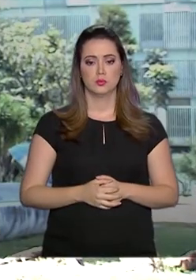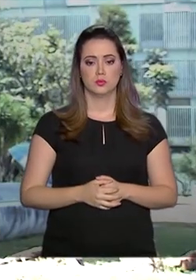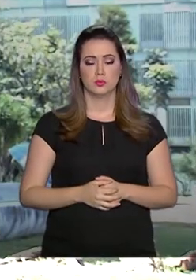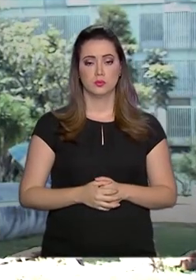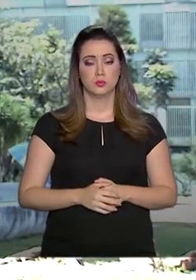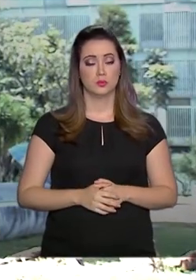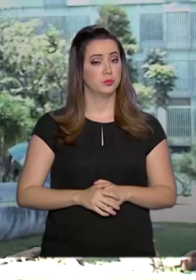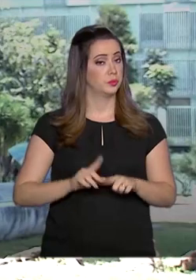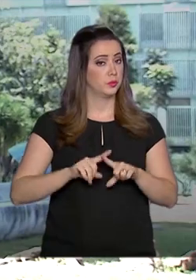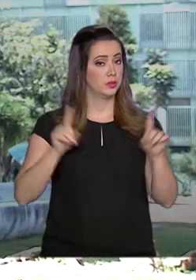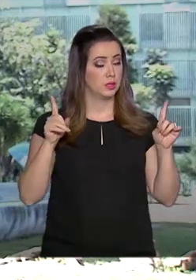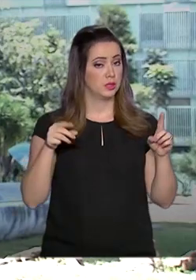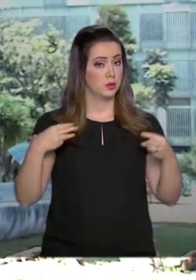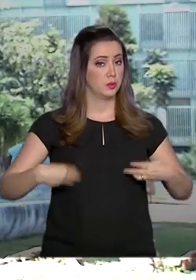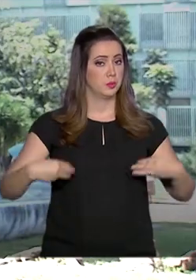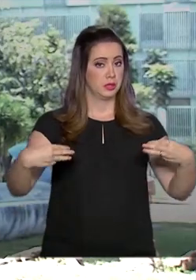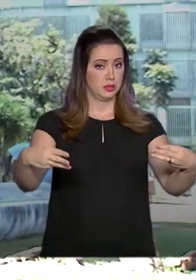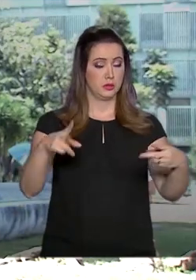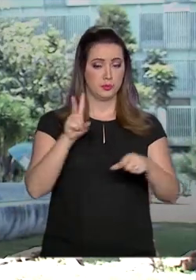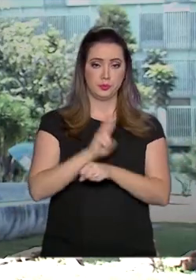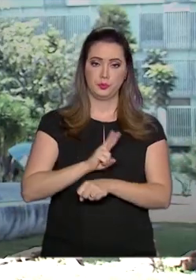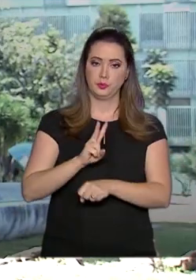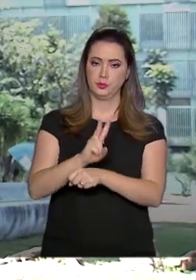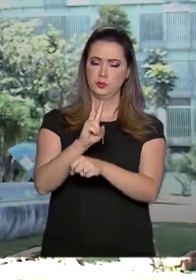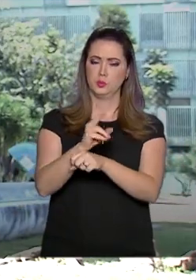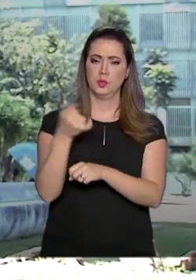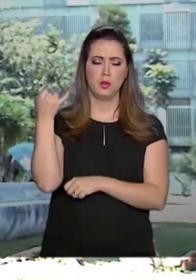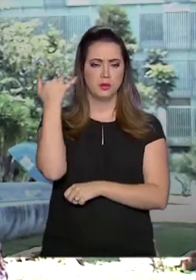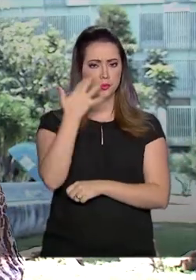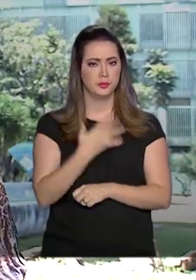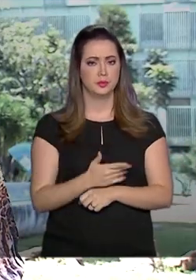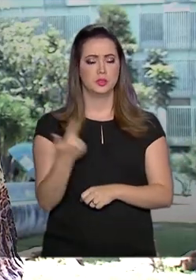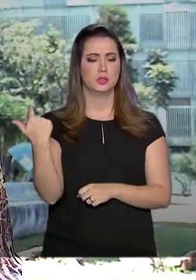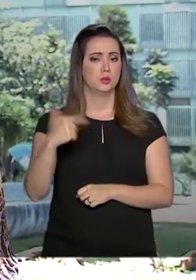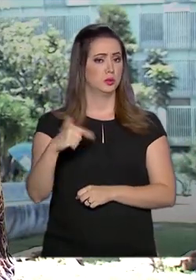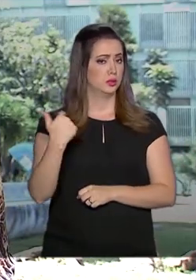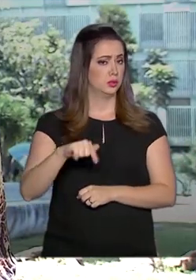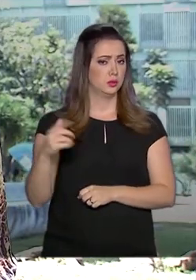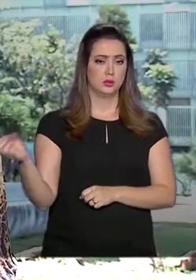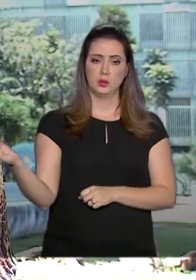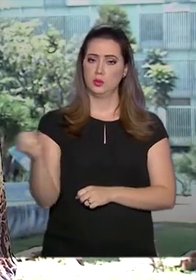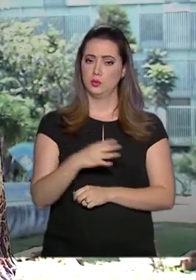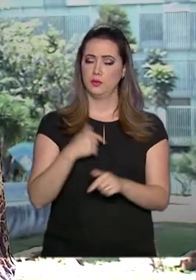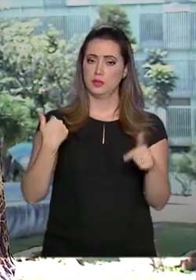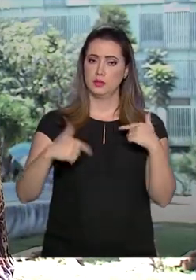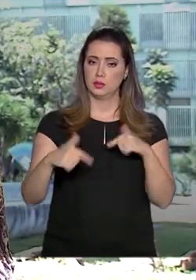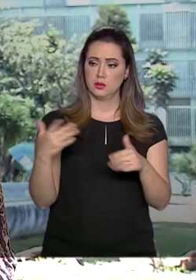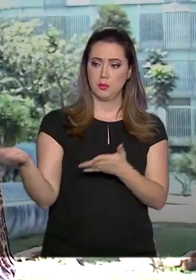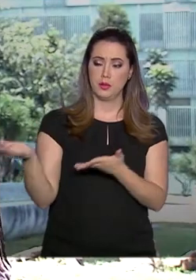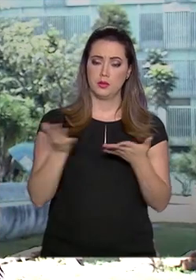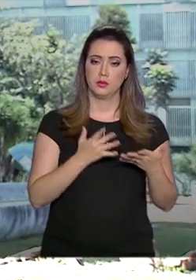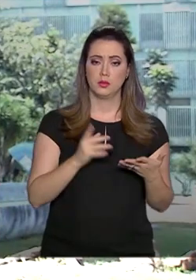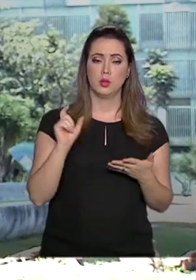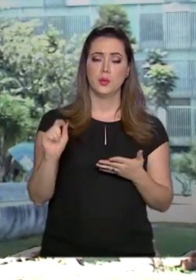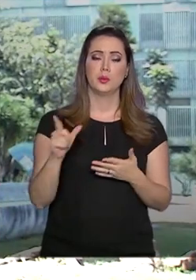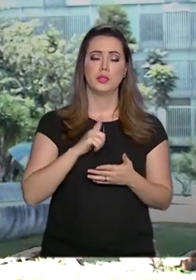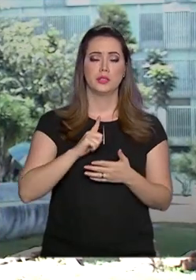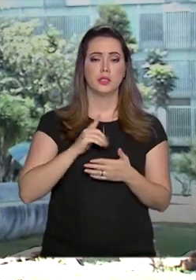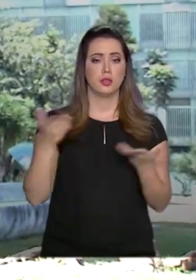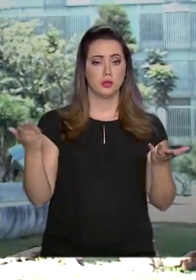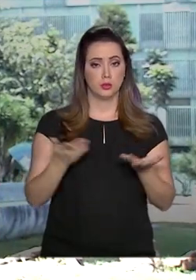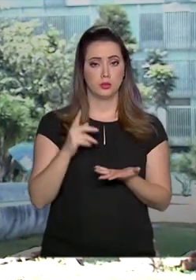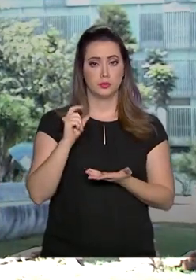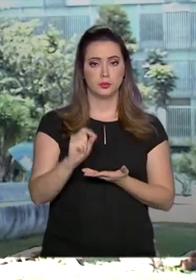Já o ministro da Defesa esclareceu que não há uma nova operação acolhida. Que o que há, na